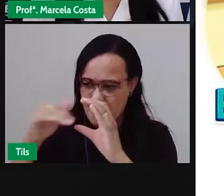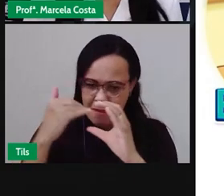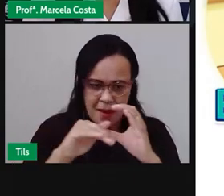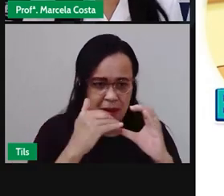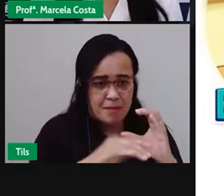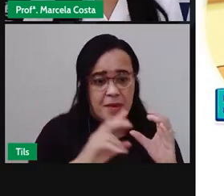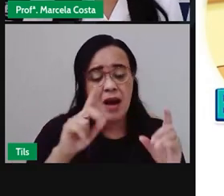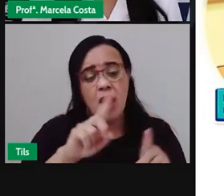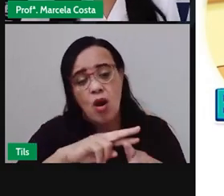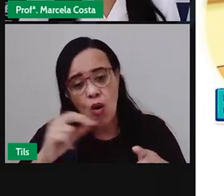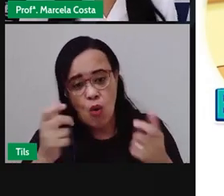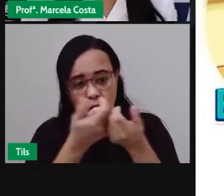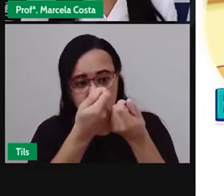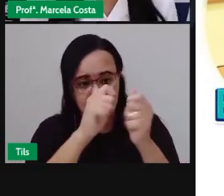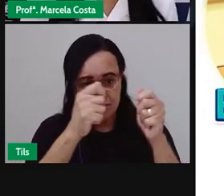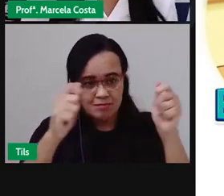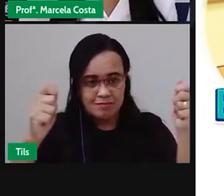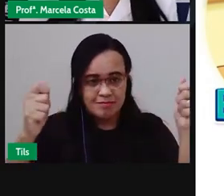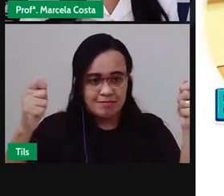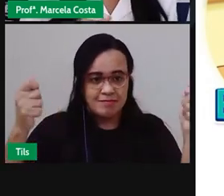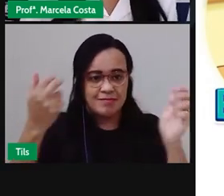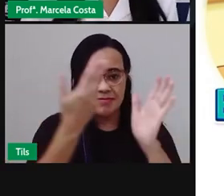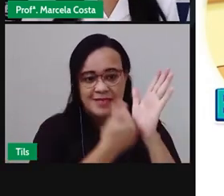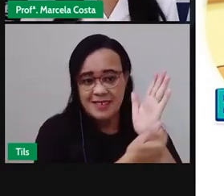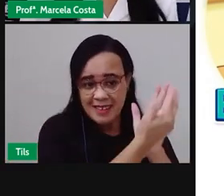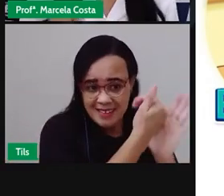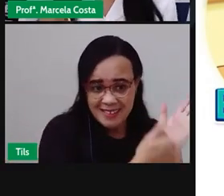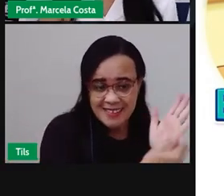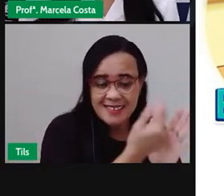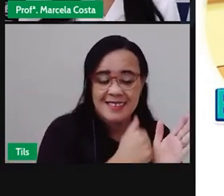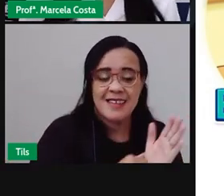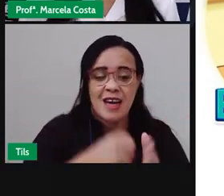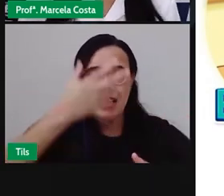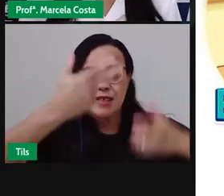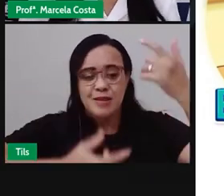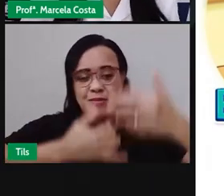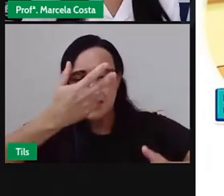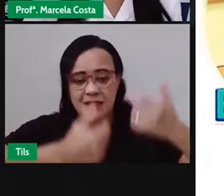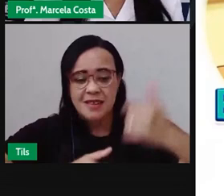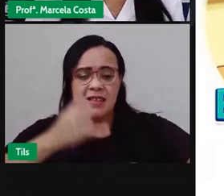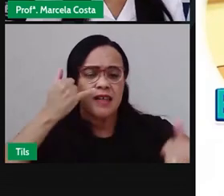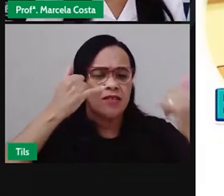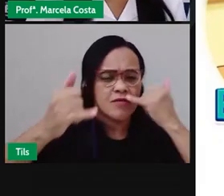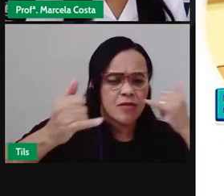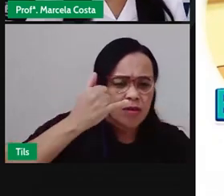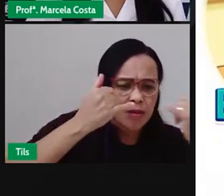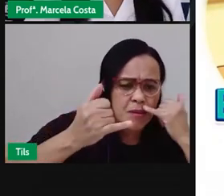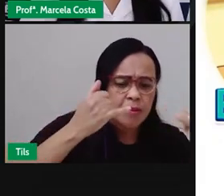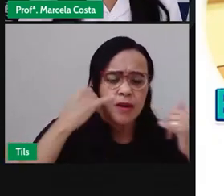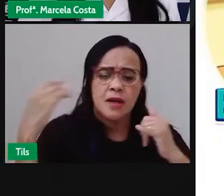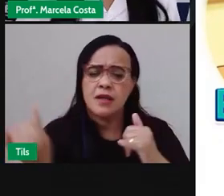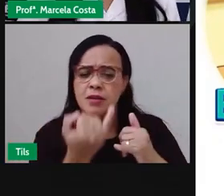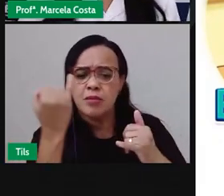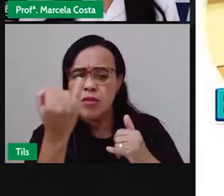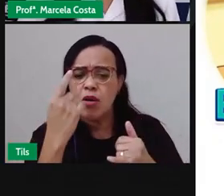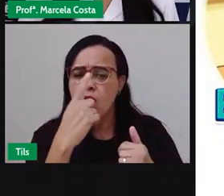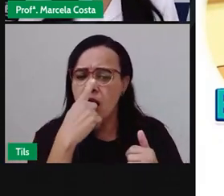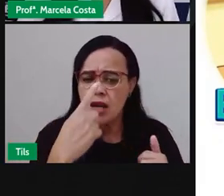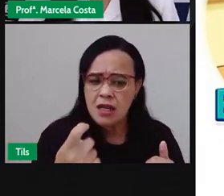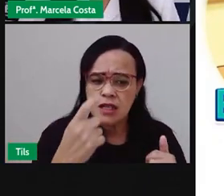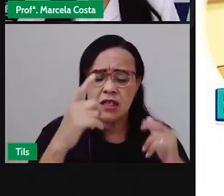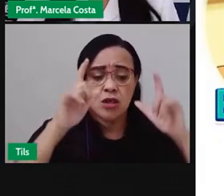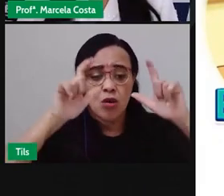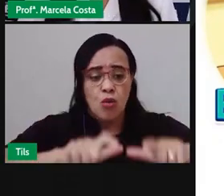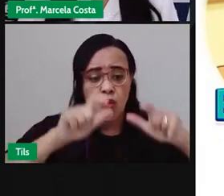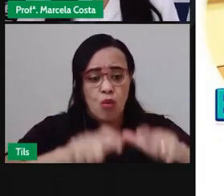cartazes com imagens ou desenhos orientando as pessoas como descartar o lixo e o que que eles